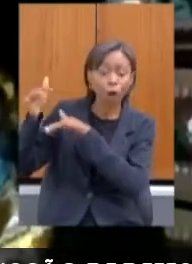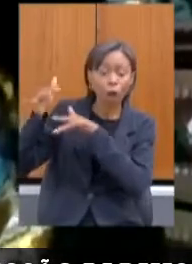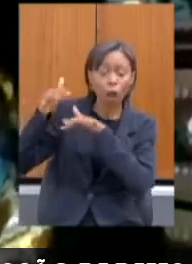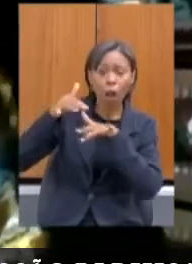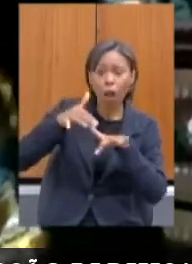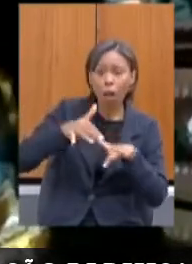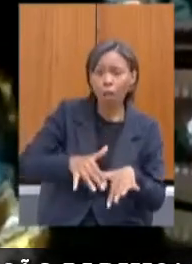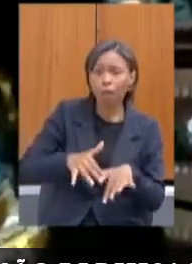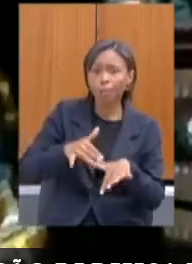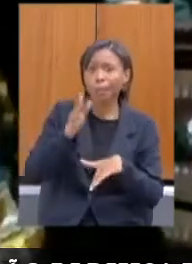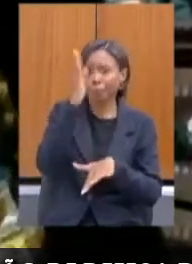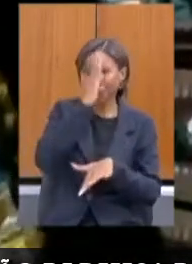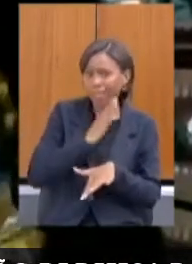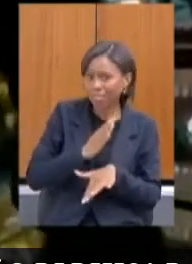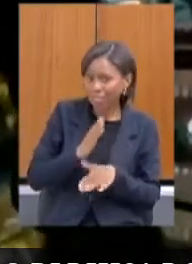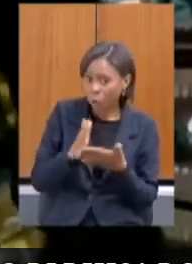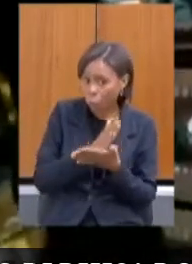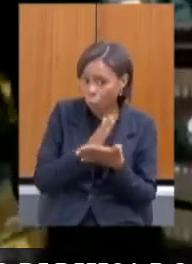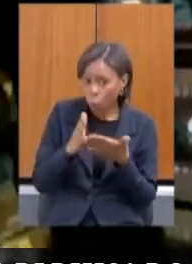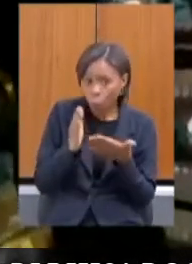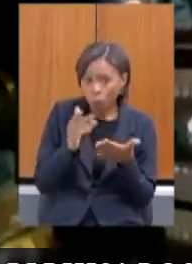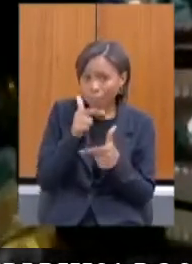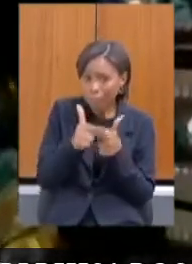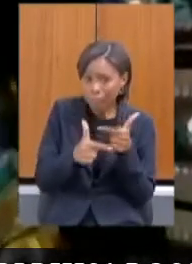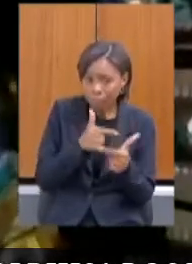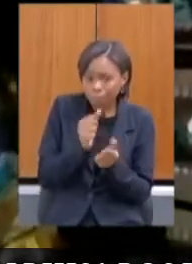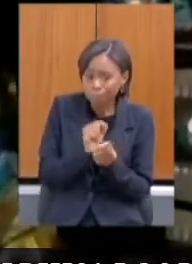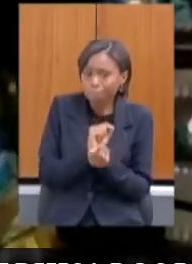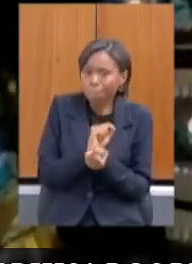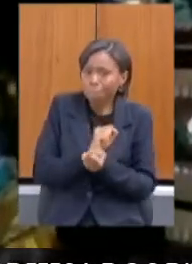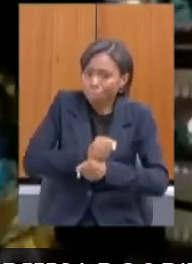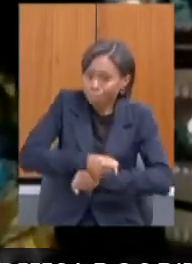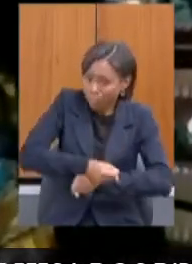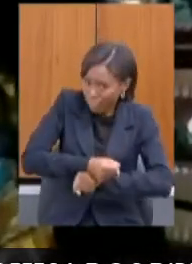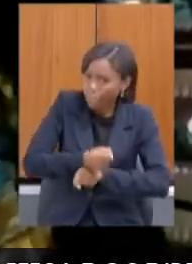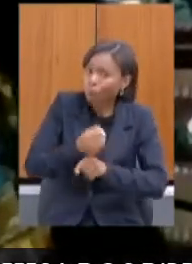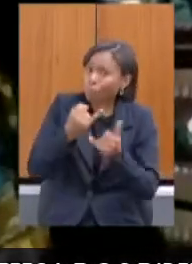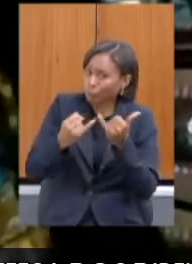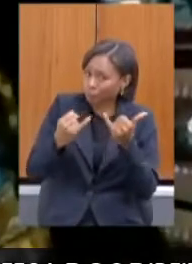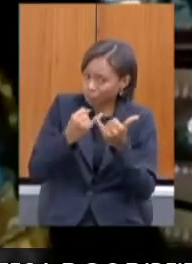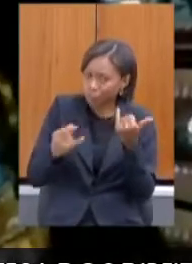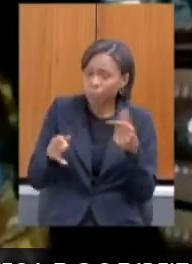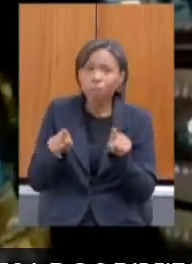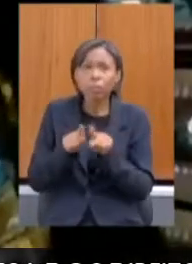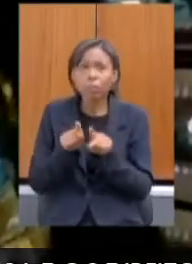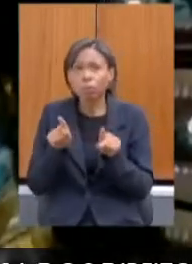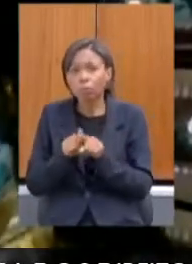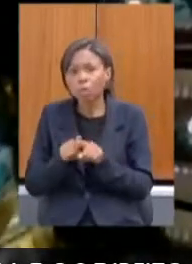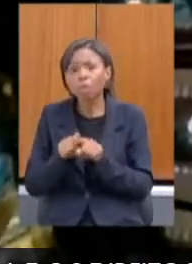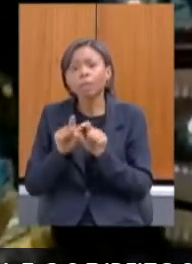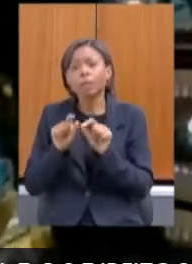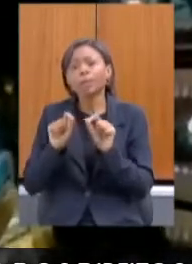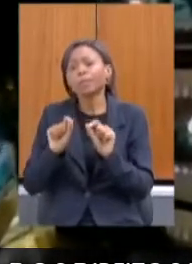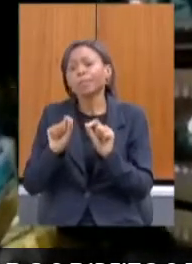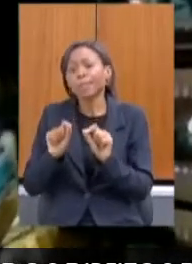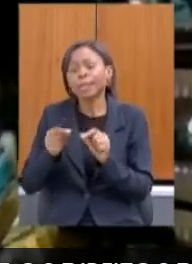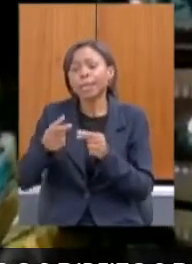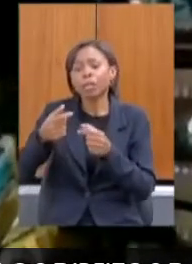análoga ao trabalho escravo, as pautas LGBTs, a gente não vê